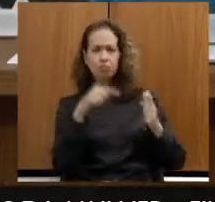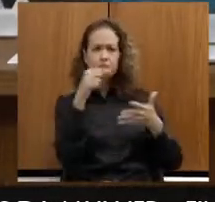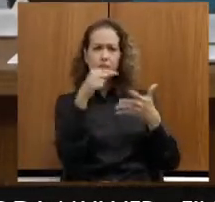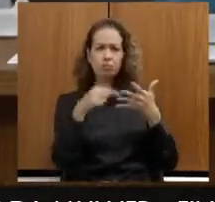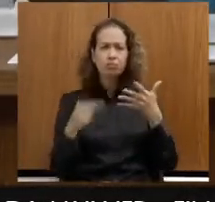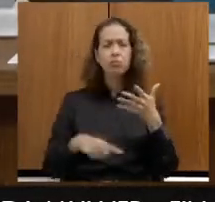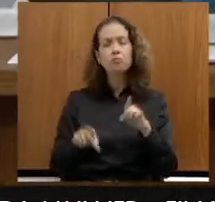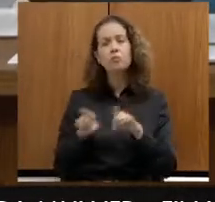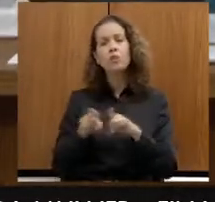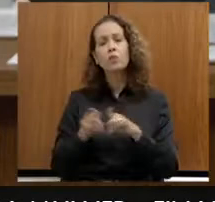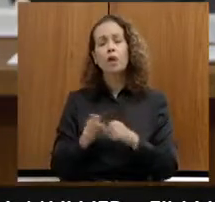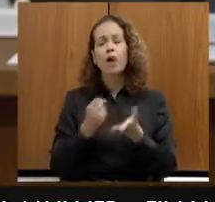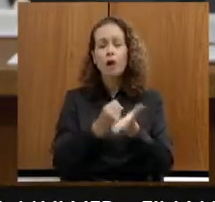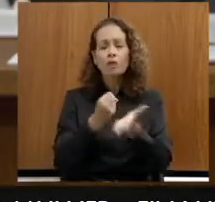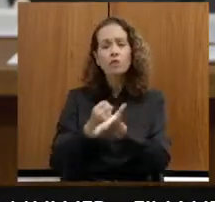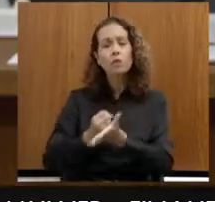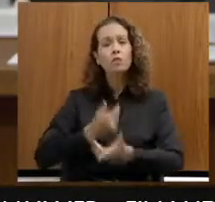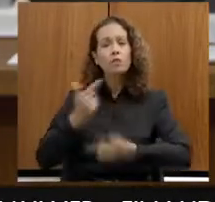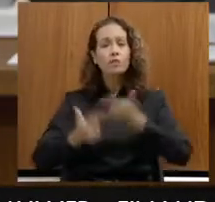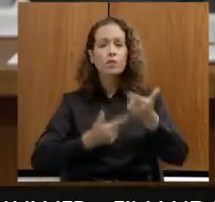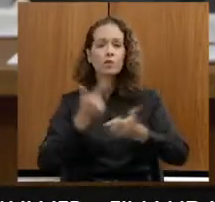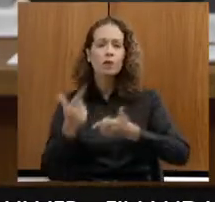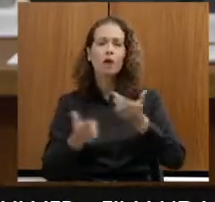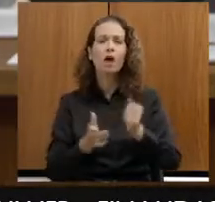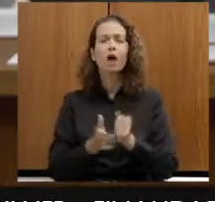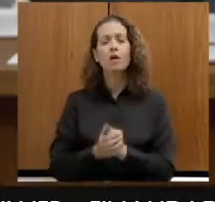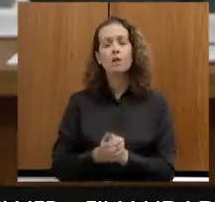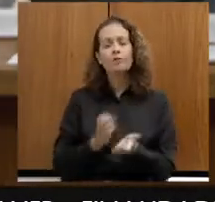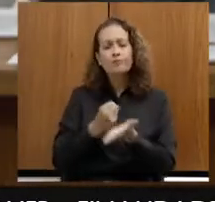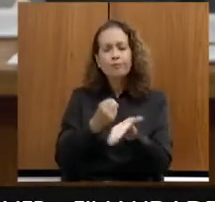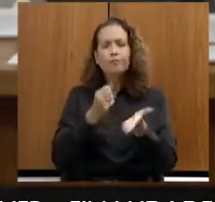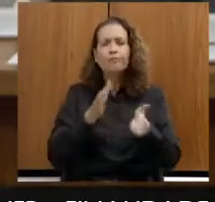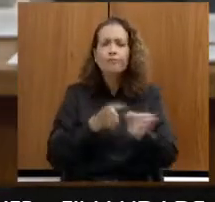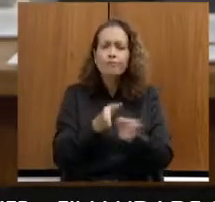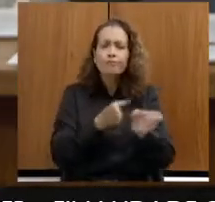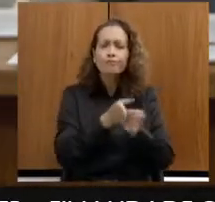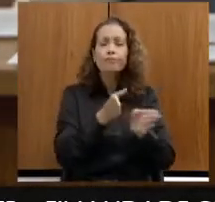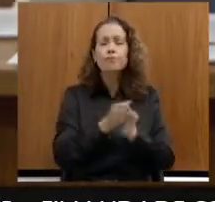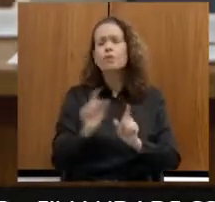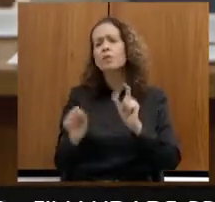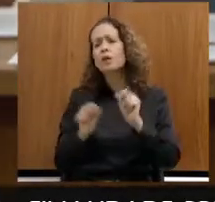mentoria para facilitar essa pessoa ser incluída no mercado de trabalho.